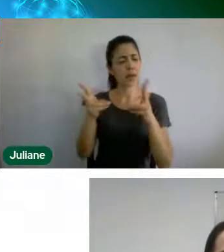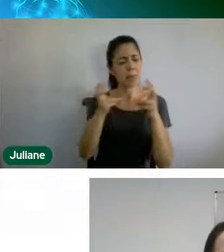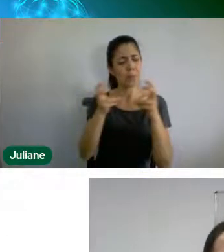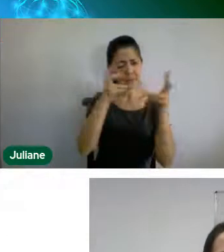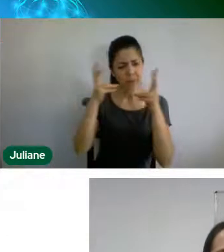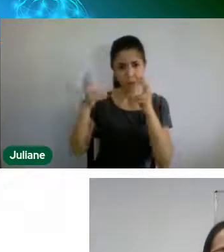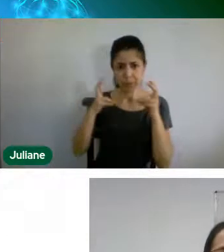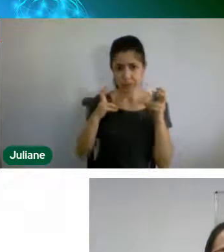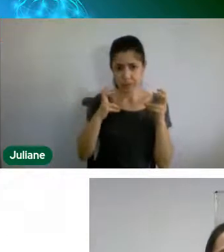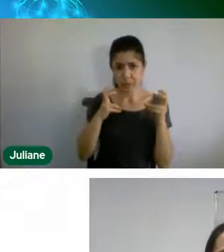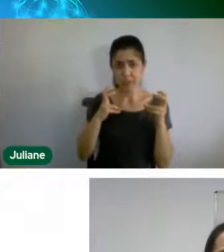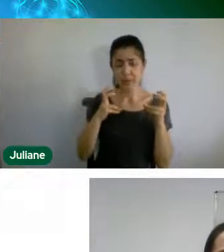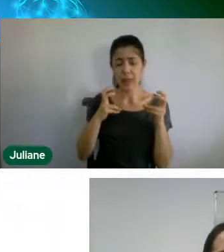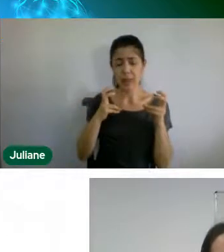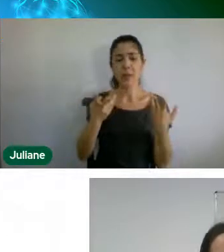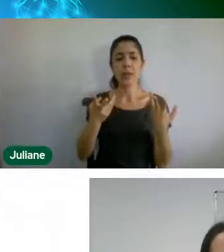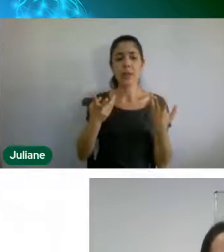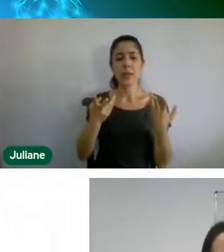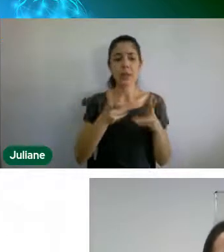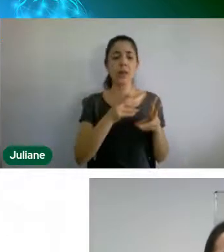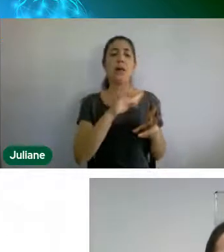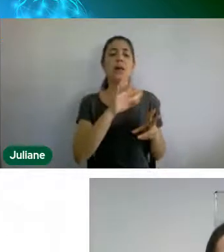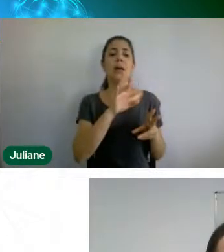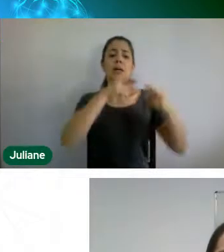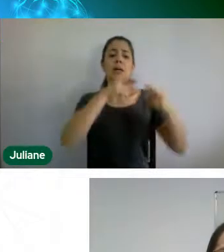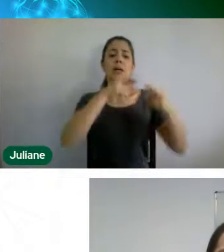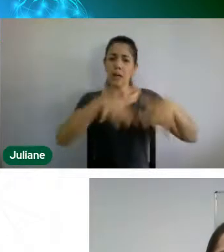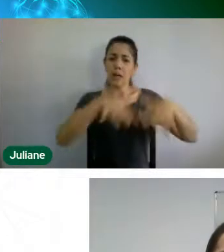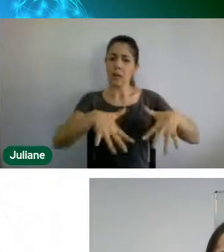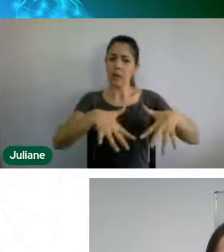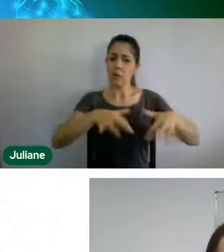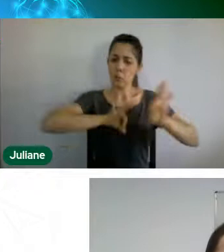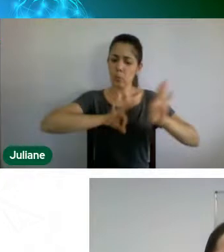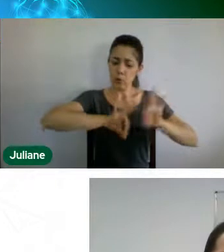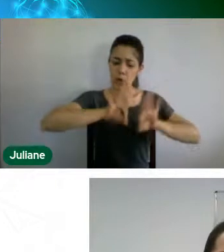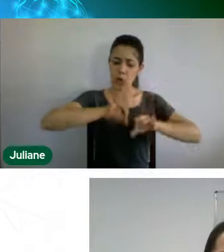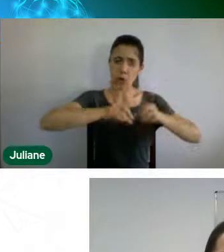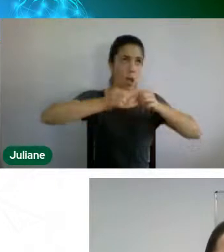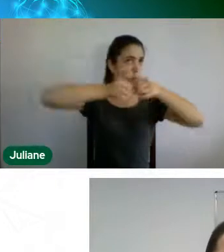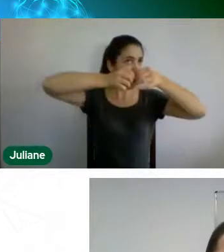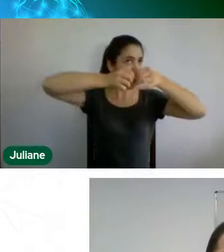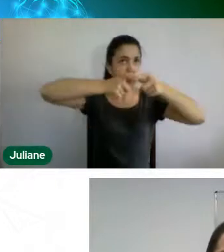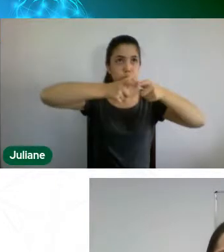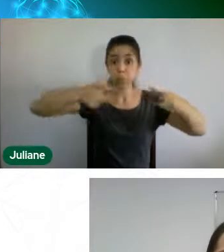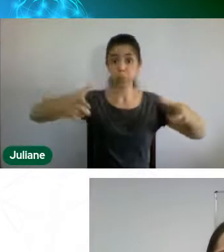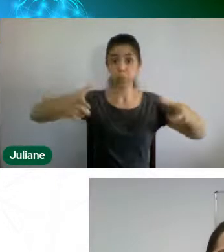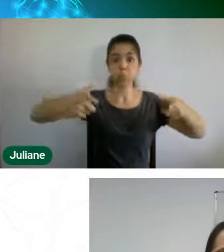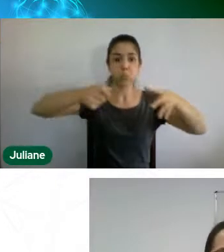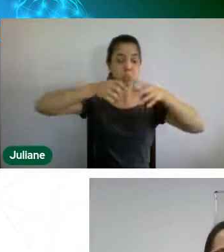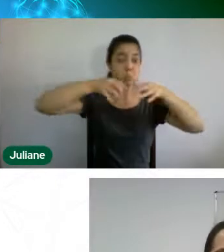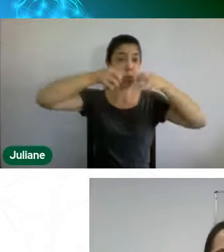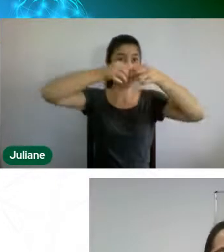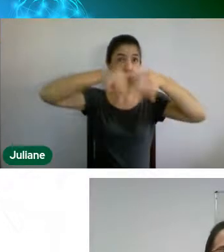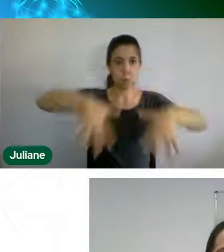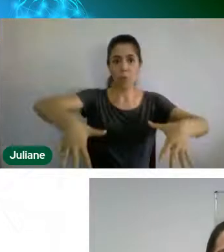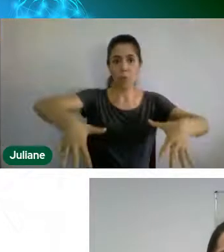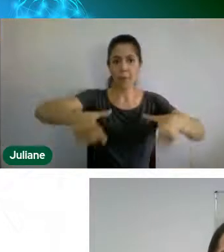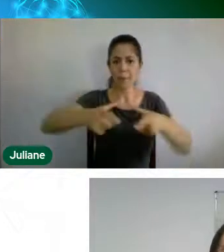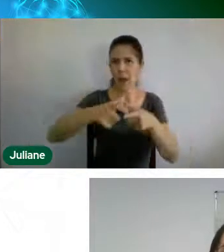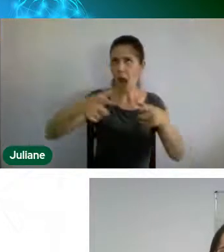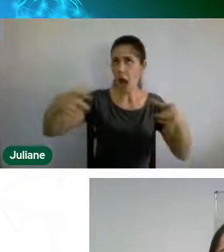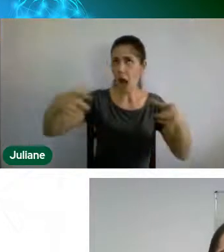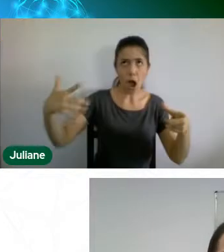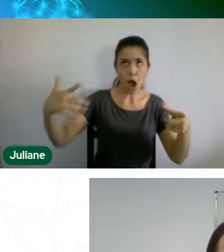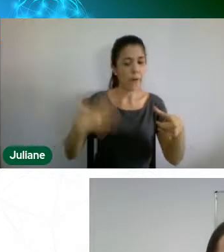bem maior, né, muito, muito mais amplo, então, eu também fiquei com esse questionamento que a Dayana fez, é, de quem